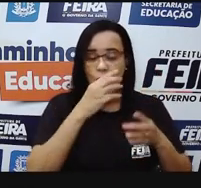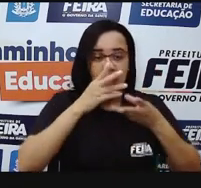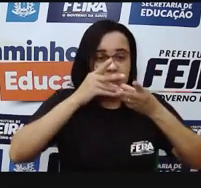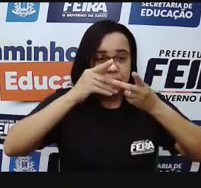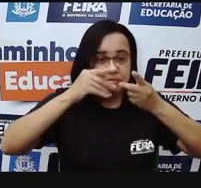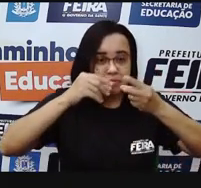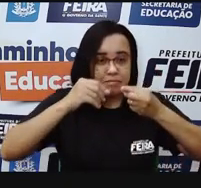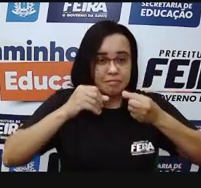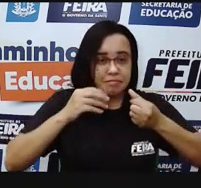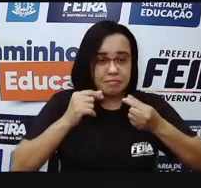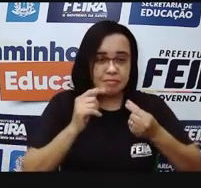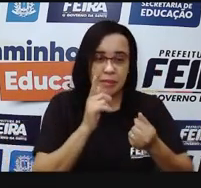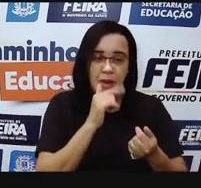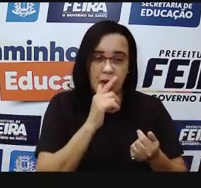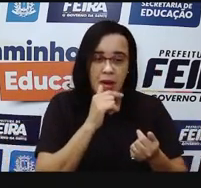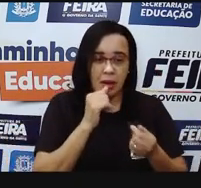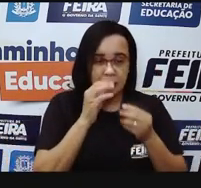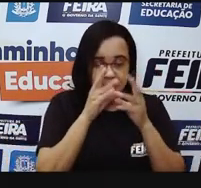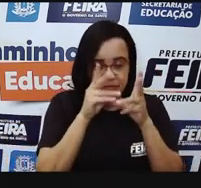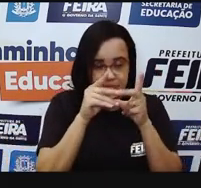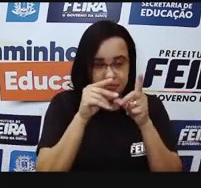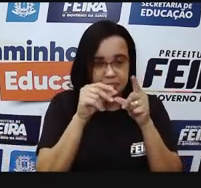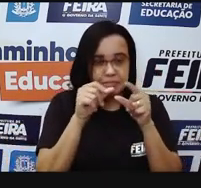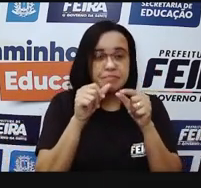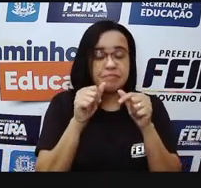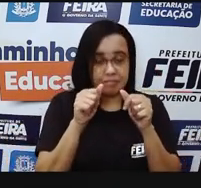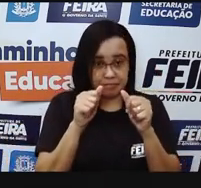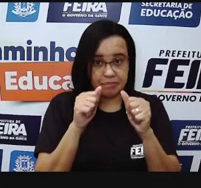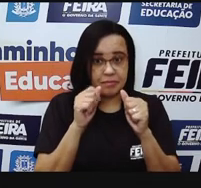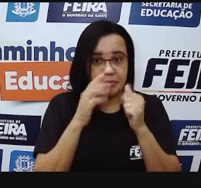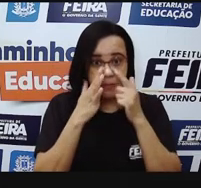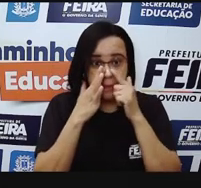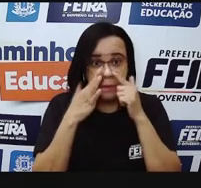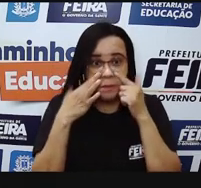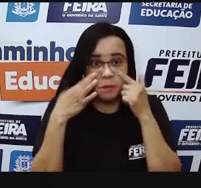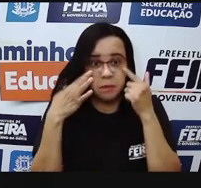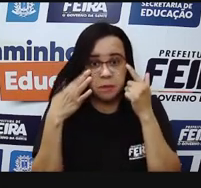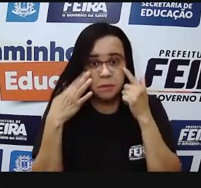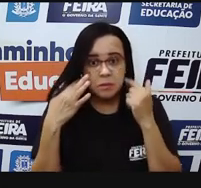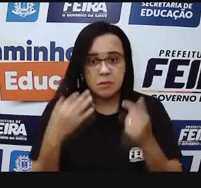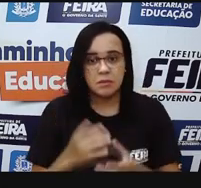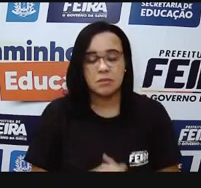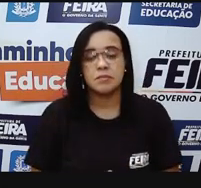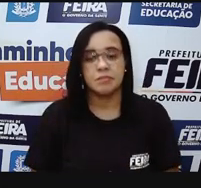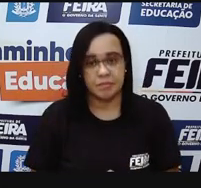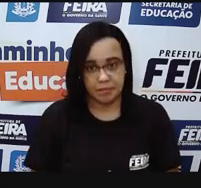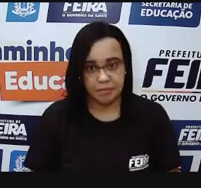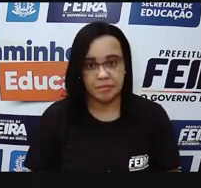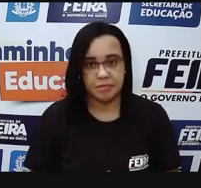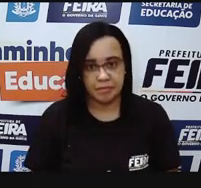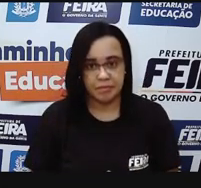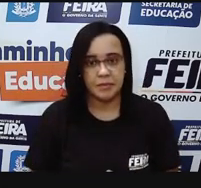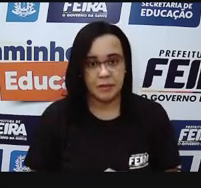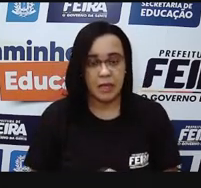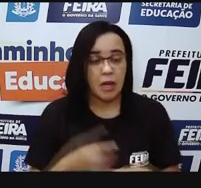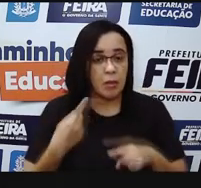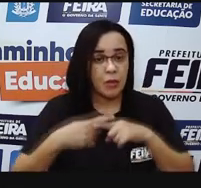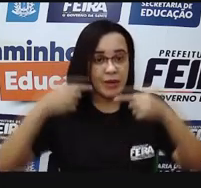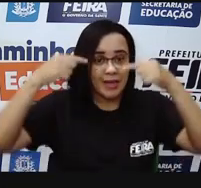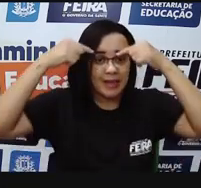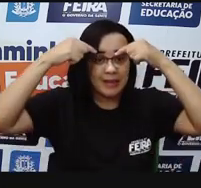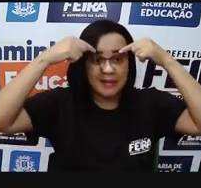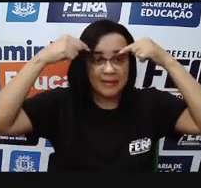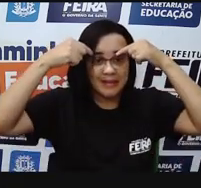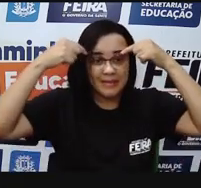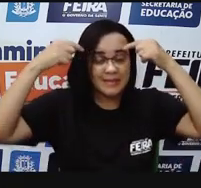faz isso naturalmente, essa hidratação do nosso olho, são as nossas glândulas lacinais, que elas ficam aqui, ó, em cima,